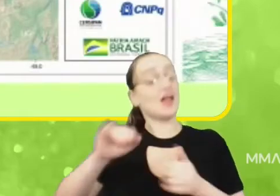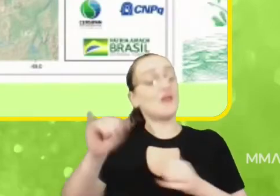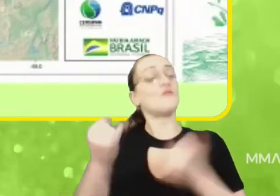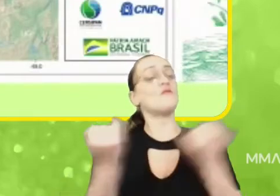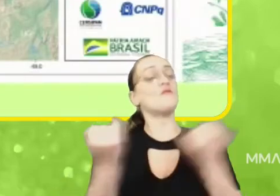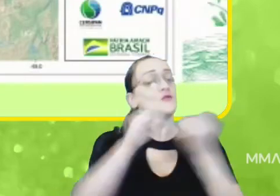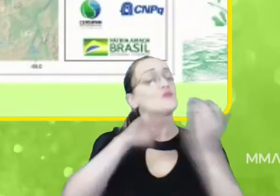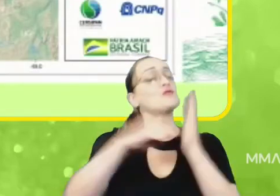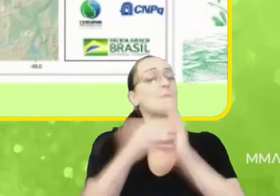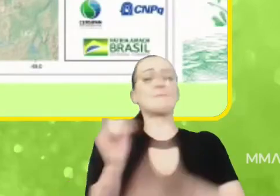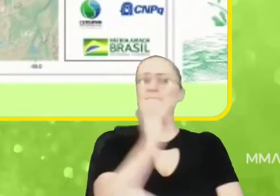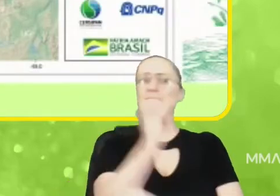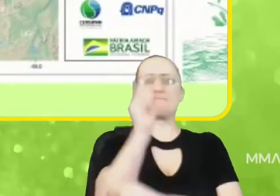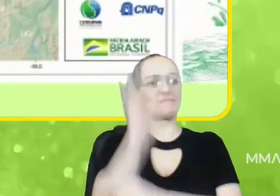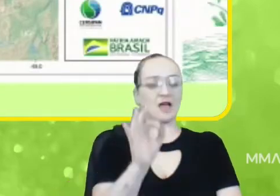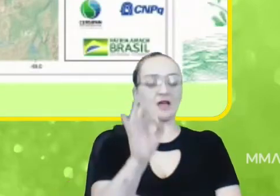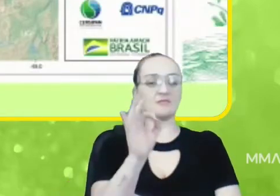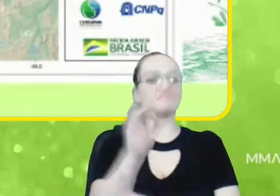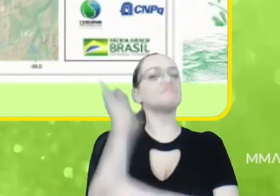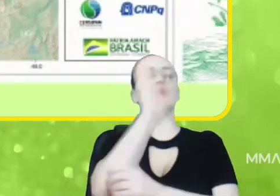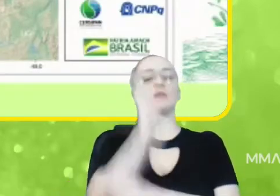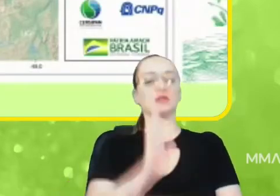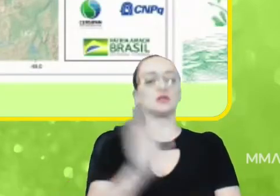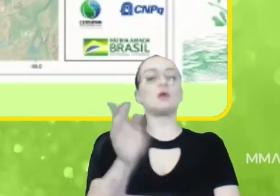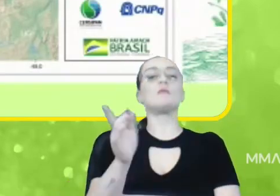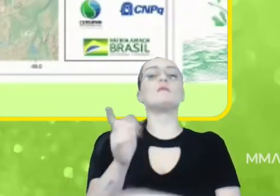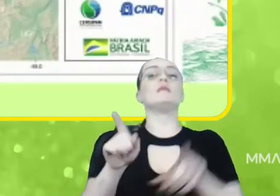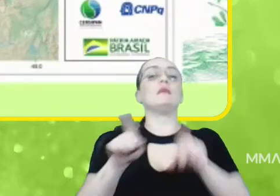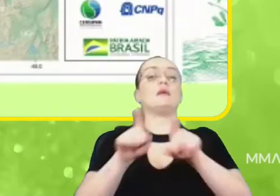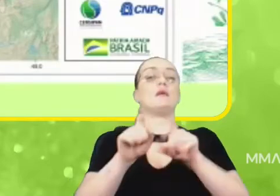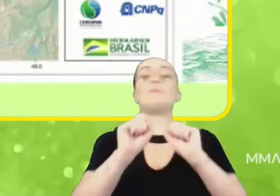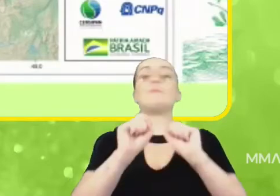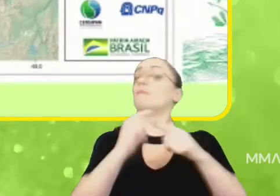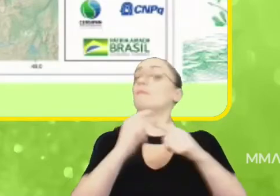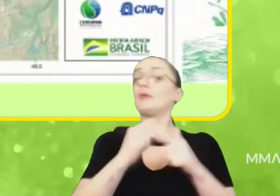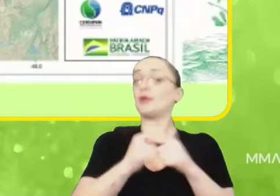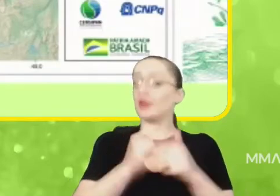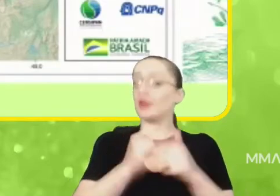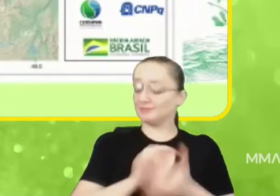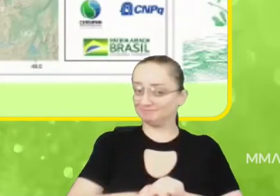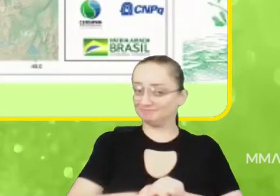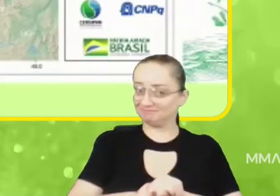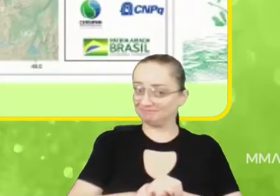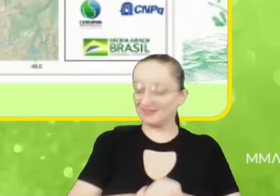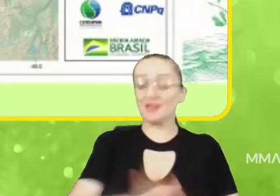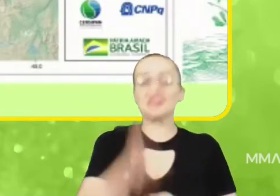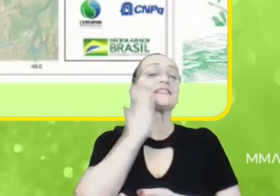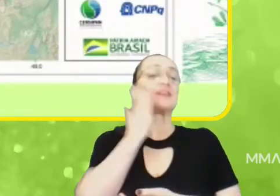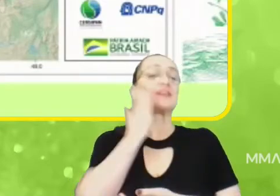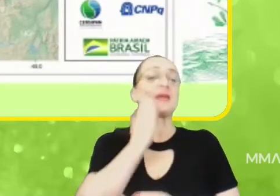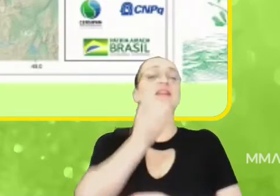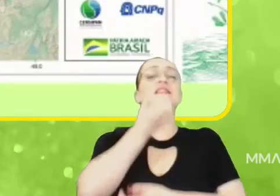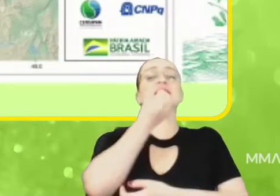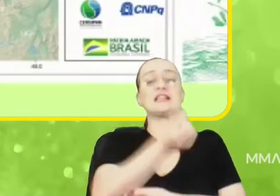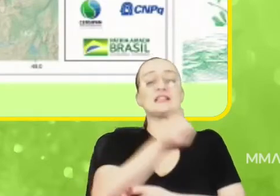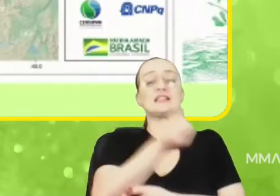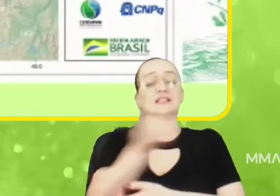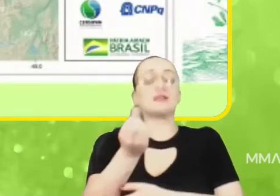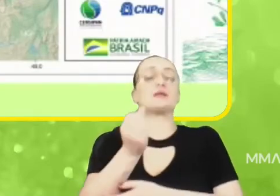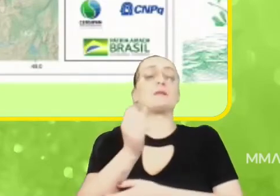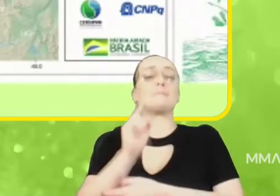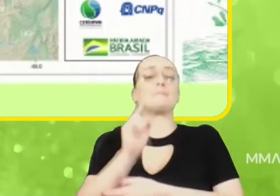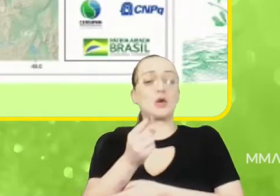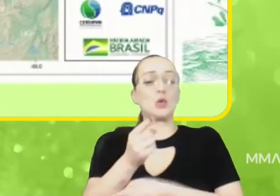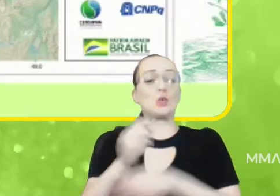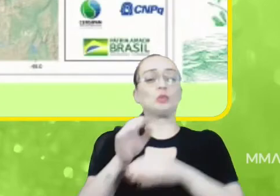importante para o Brasil. Para vocês terem ideia, 163 mil quilômetros quadrados é do tamanho do Suriname.